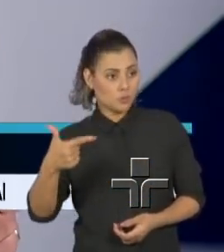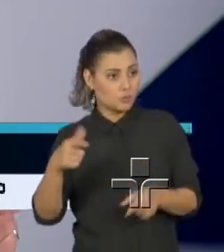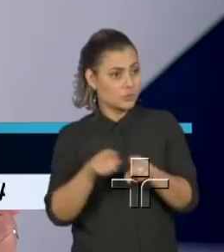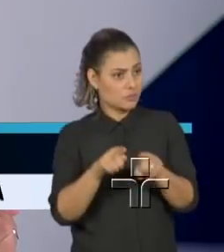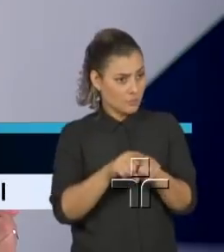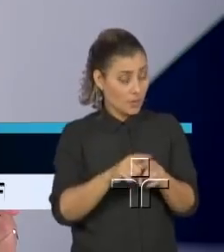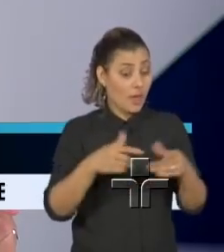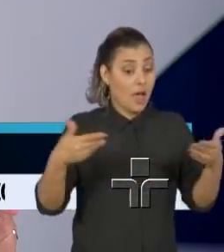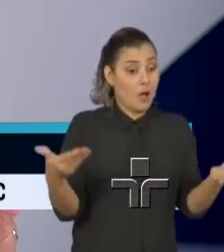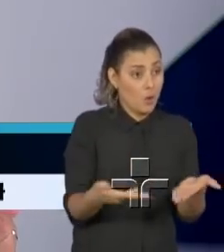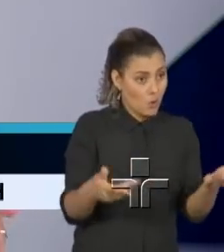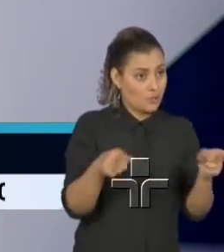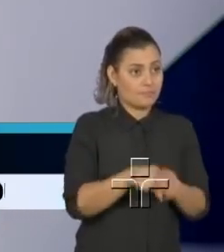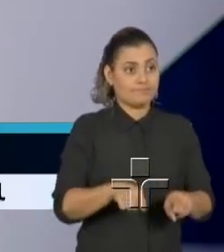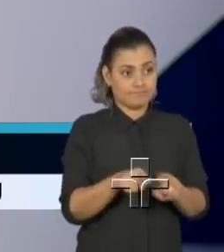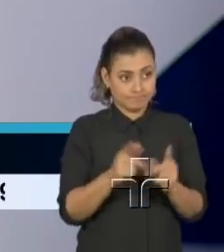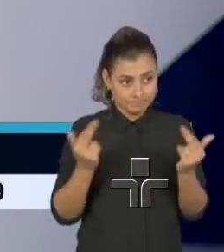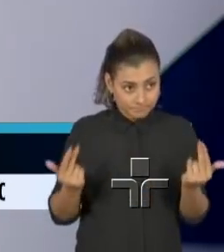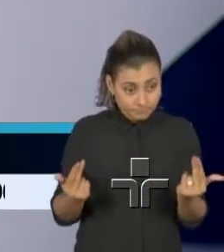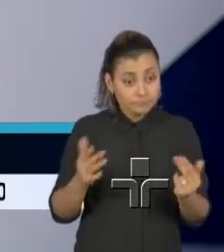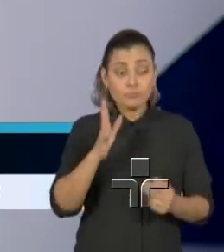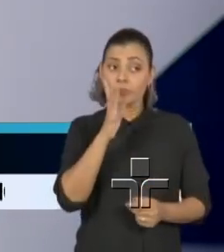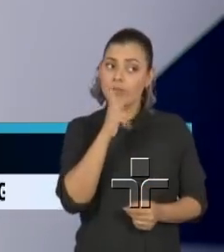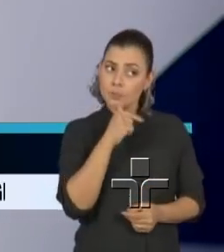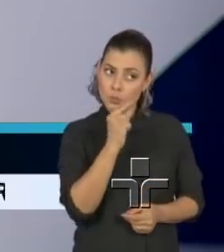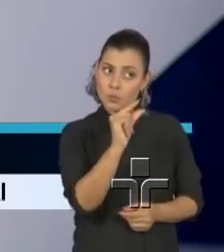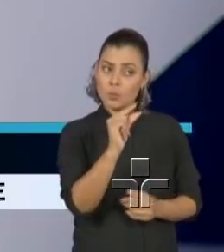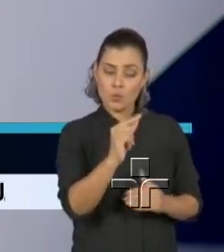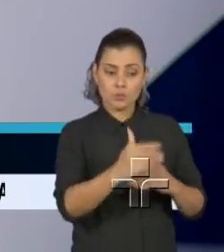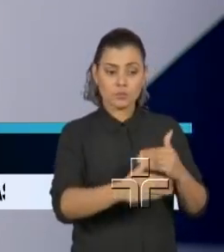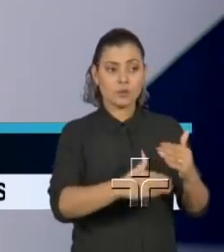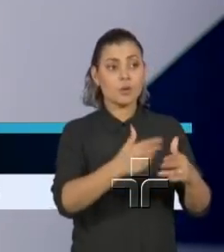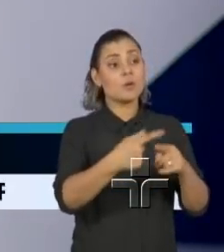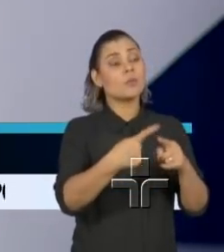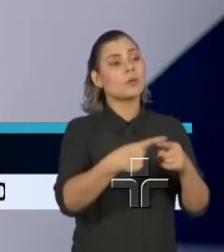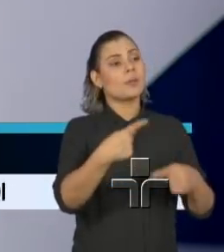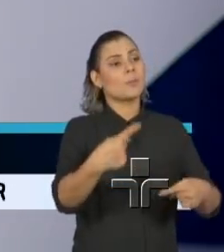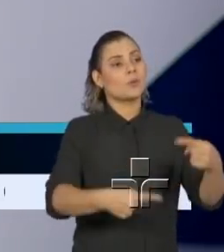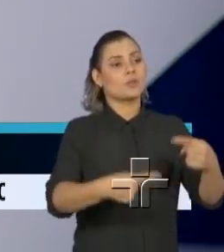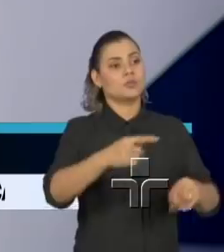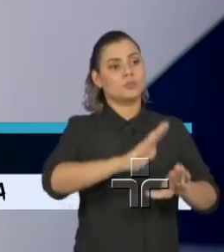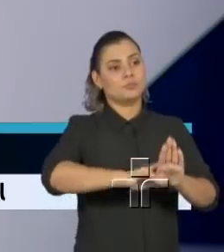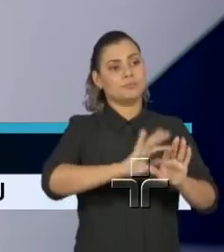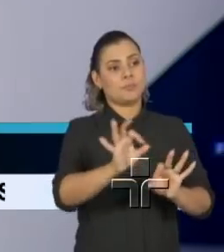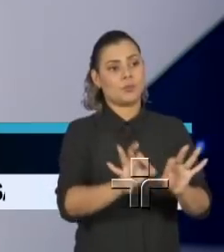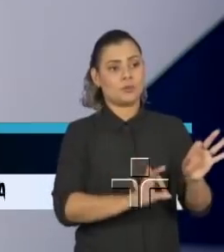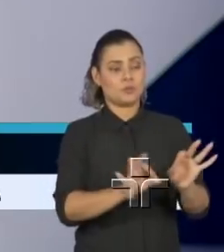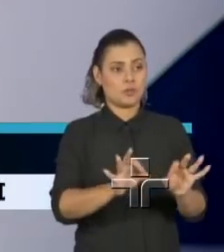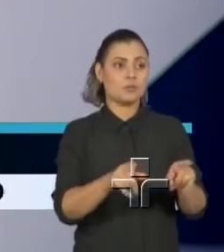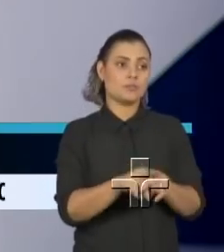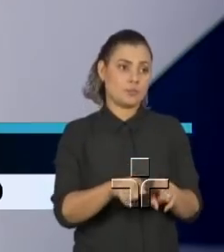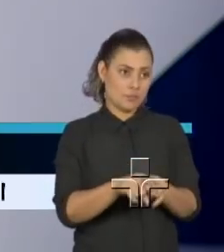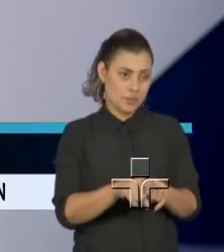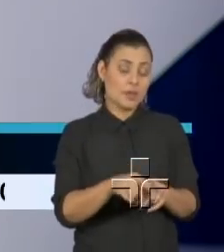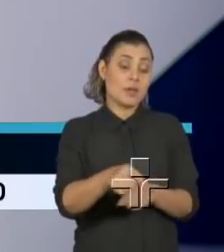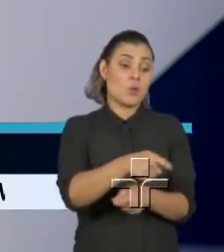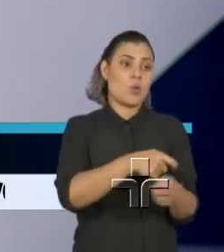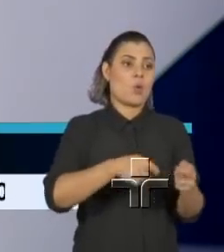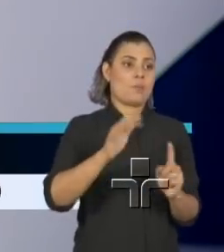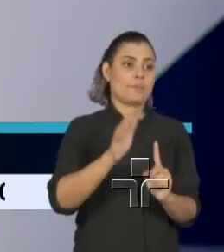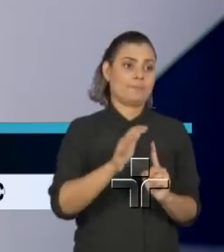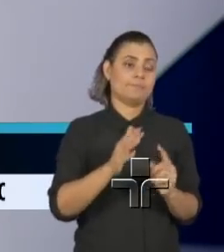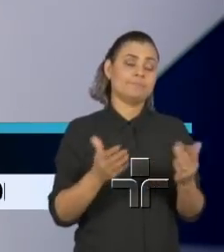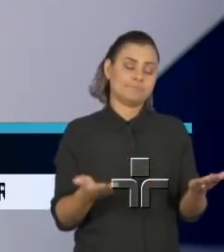como agora, demorou-se um tempo por causa de problemas políticos, de visibilidade, fatores econômicos.